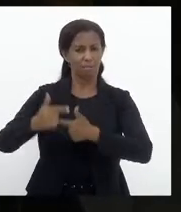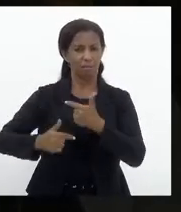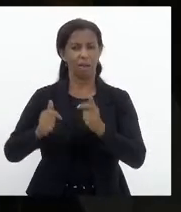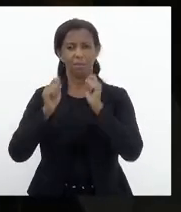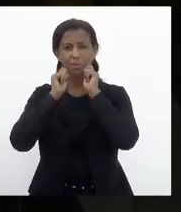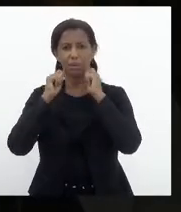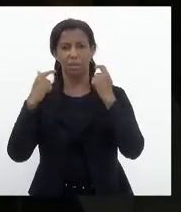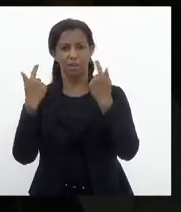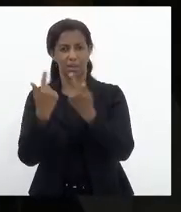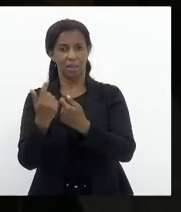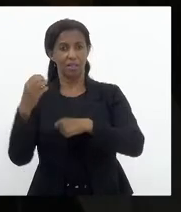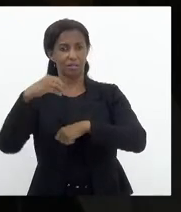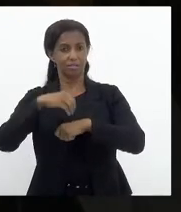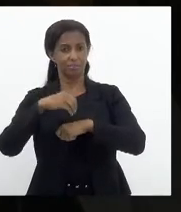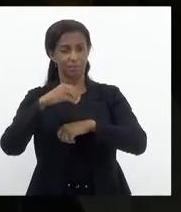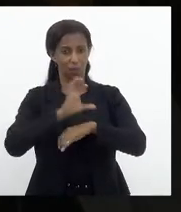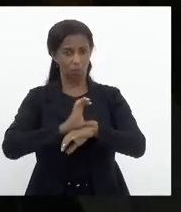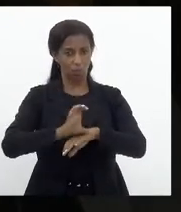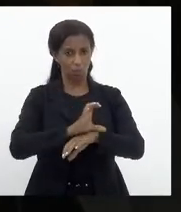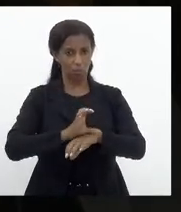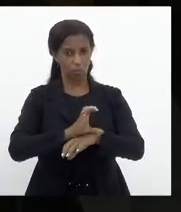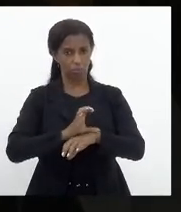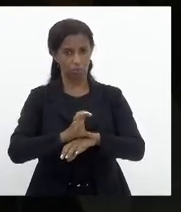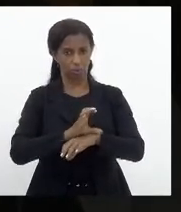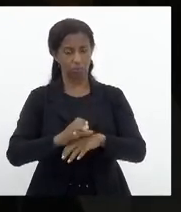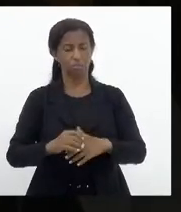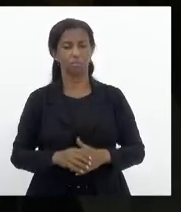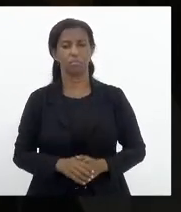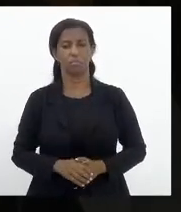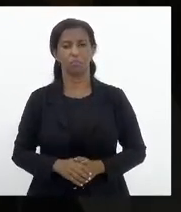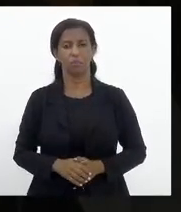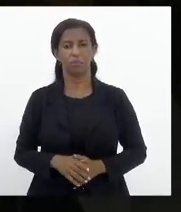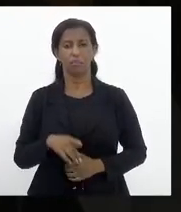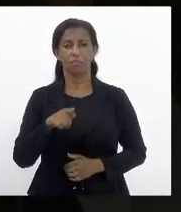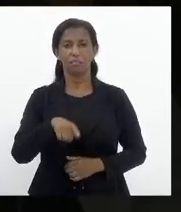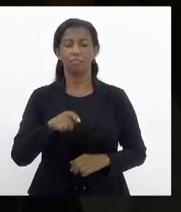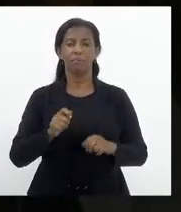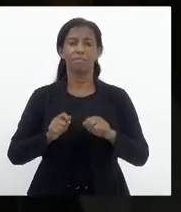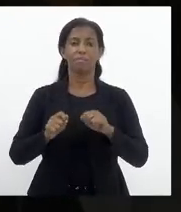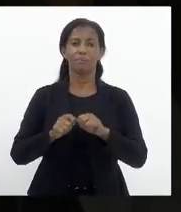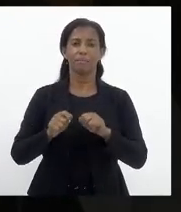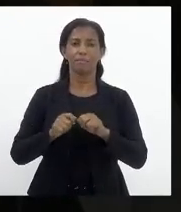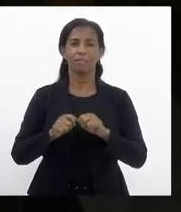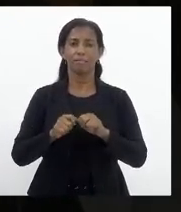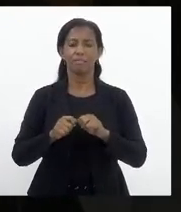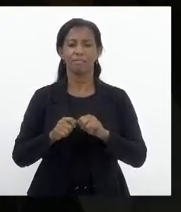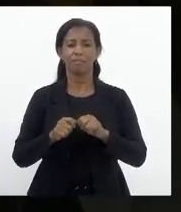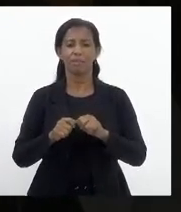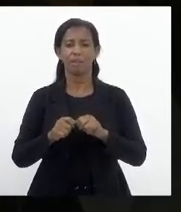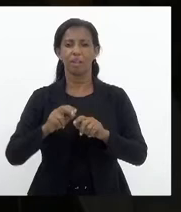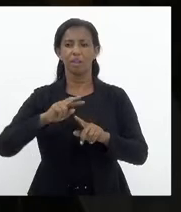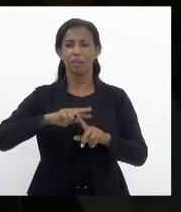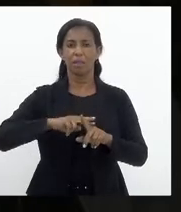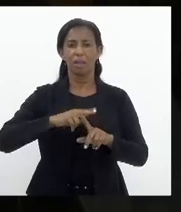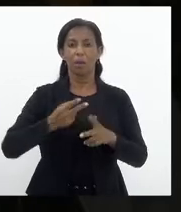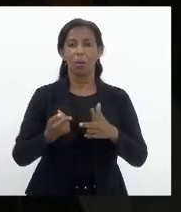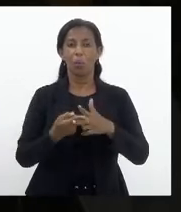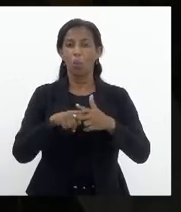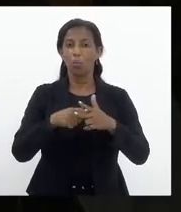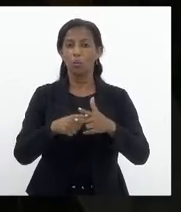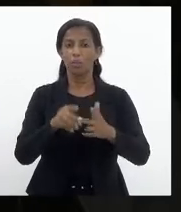prevista na Constituição da República, é fazer a reposição salarial.